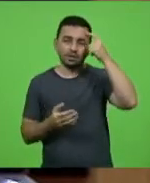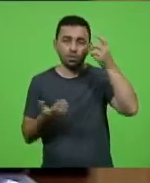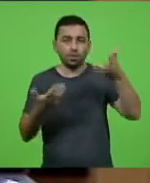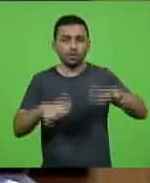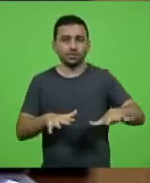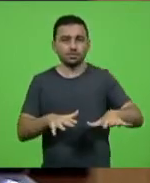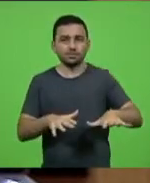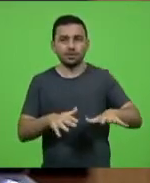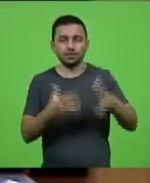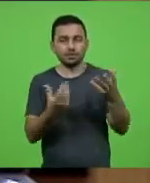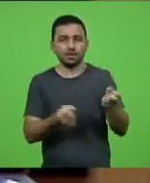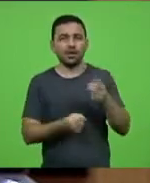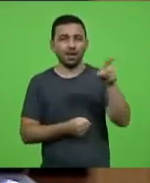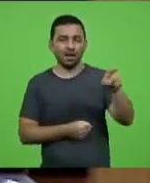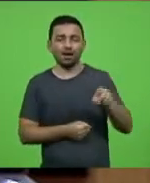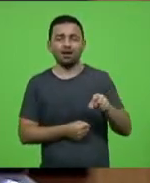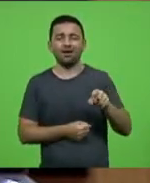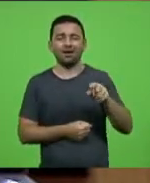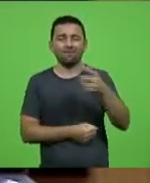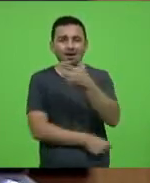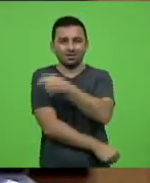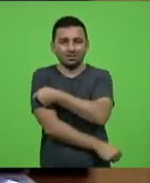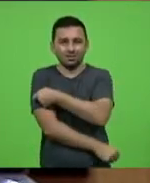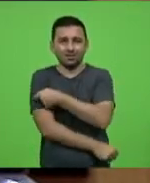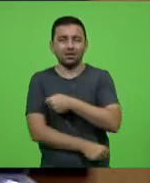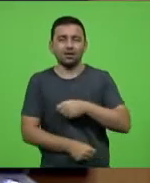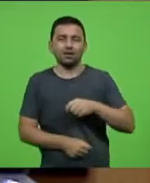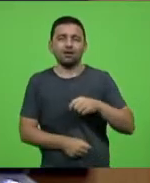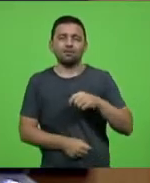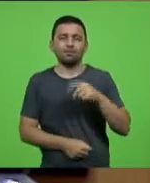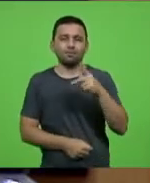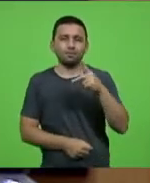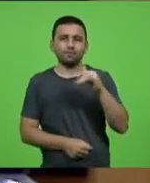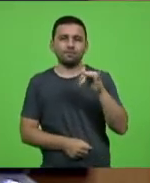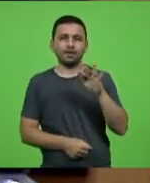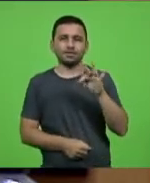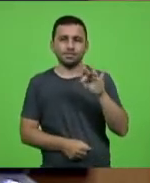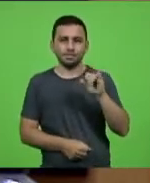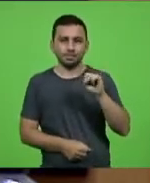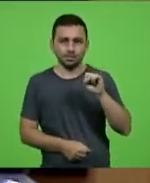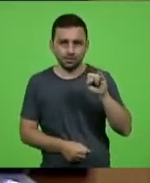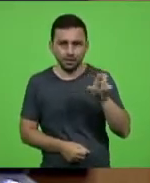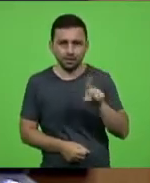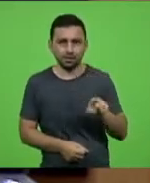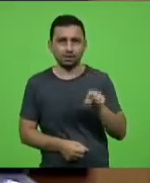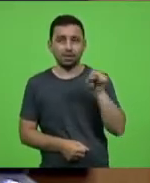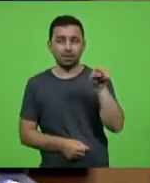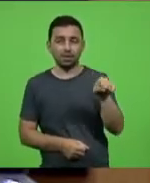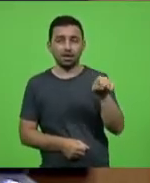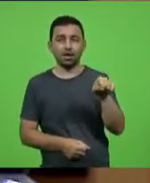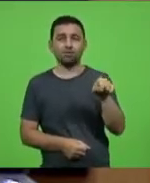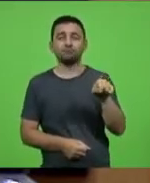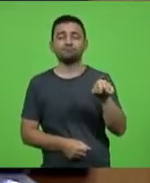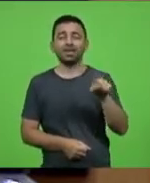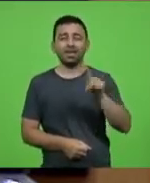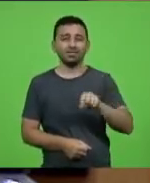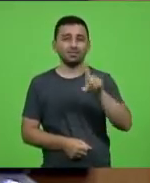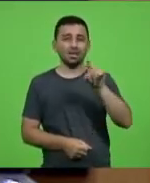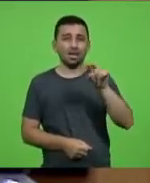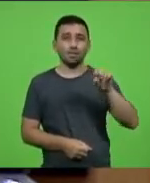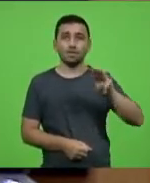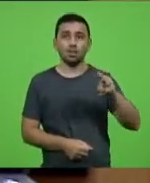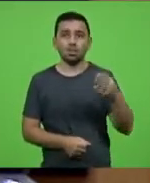Pfizer, que seria os 100 milhões de doses para dezembro, seria quase metade da